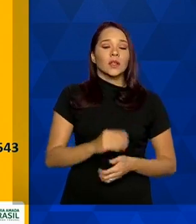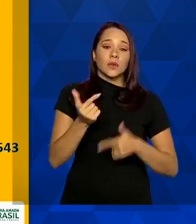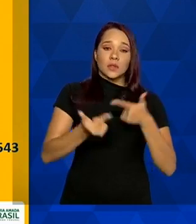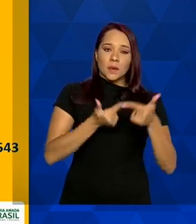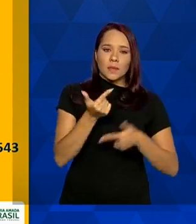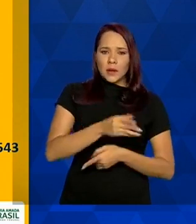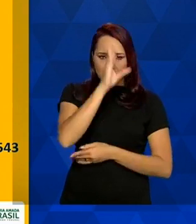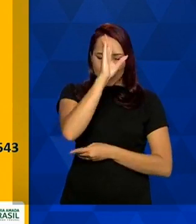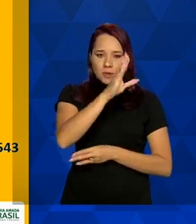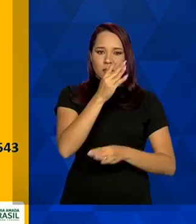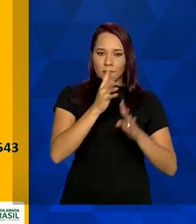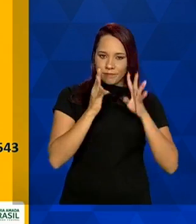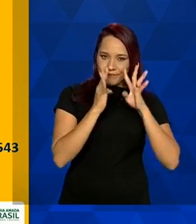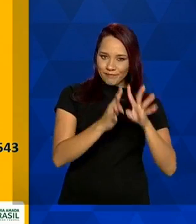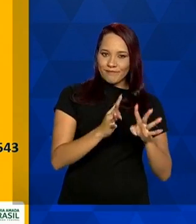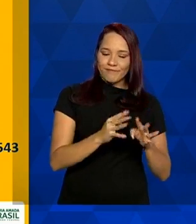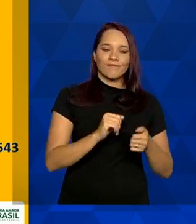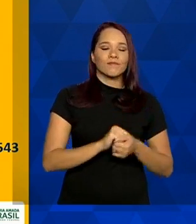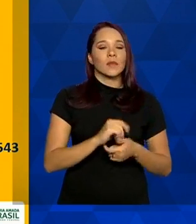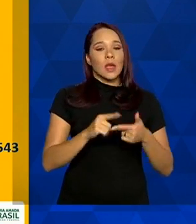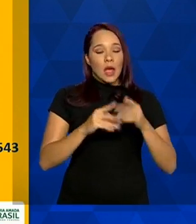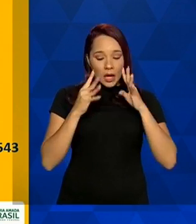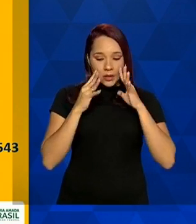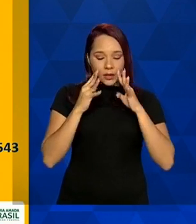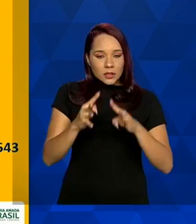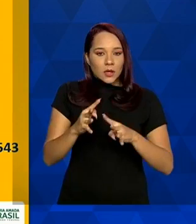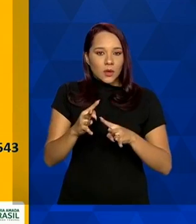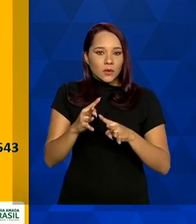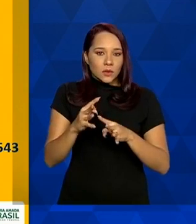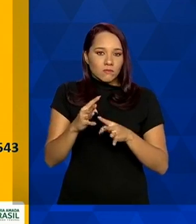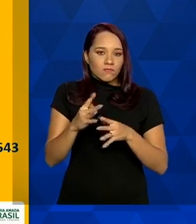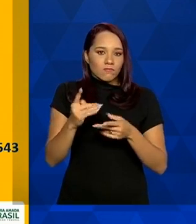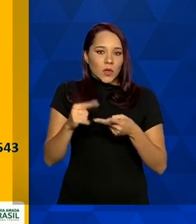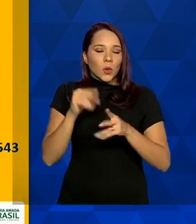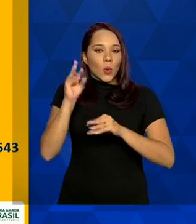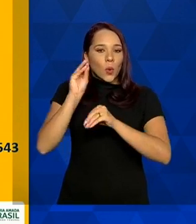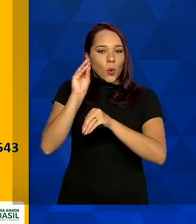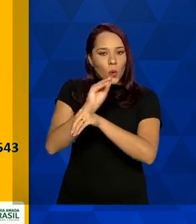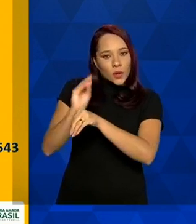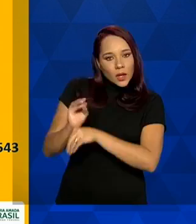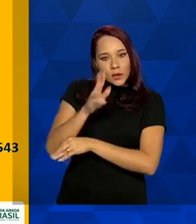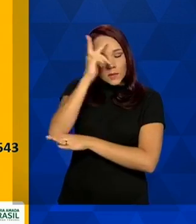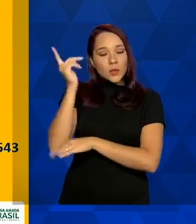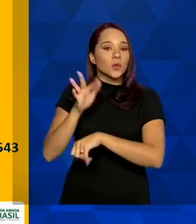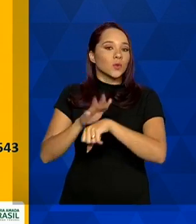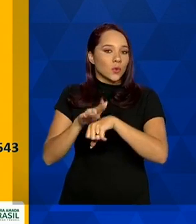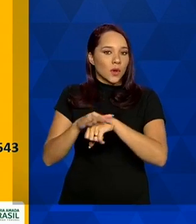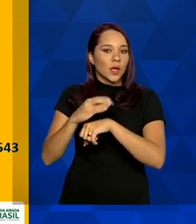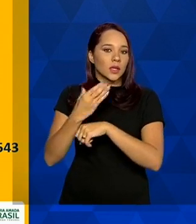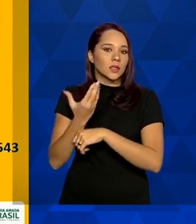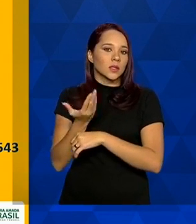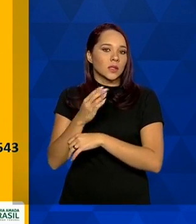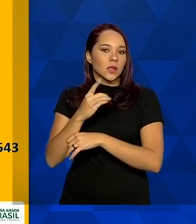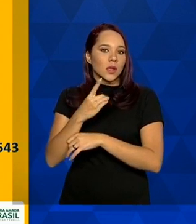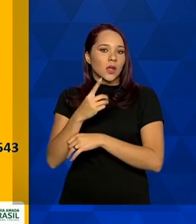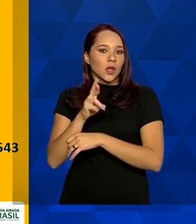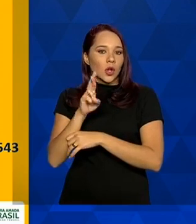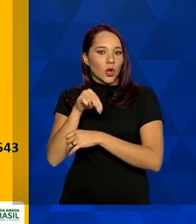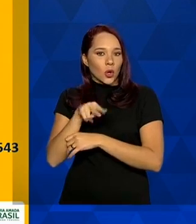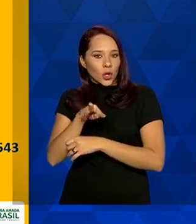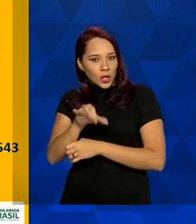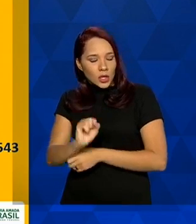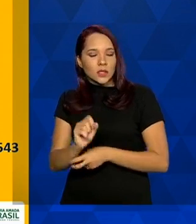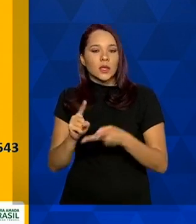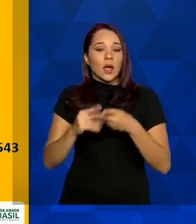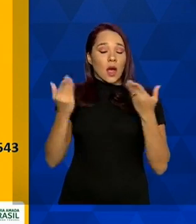essenciais da atenção primária, o atendimento à demanda espontânea, o cuidado das pessoas com doenças crônicas, o cuidado à urgência em